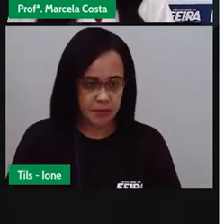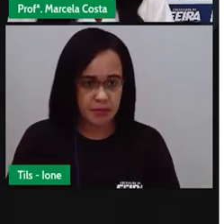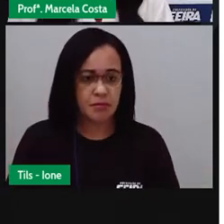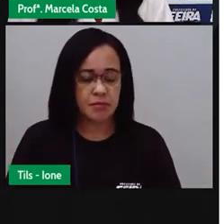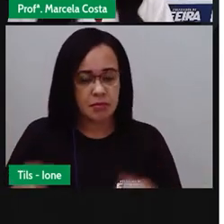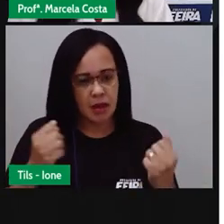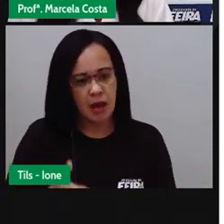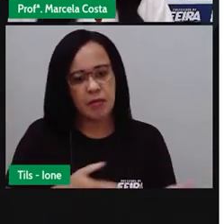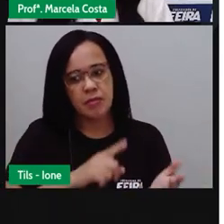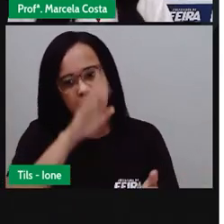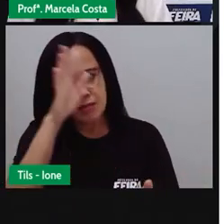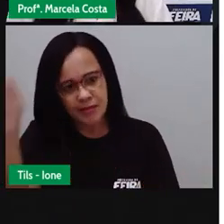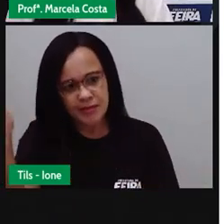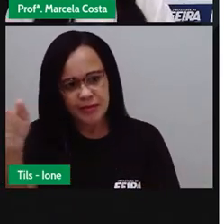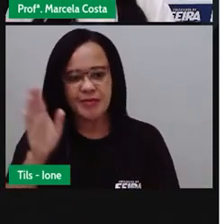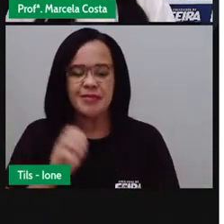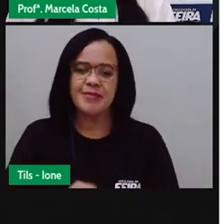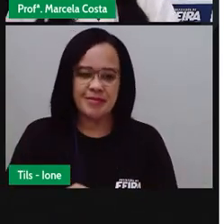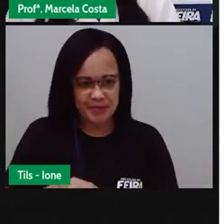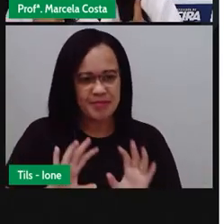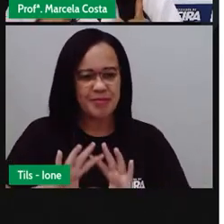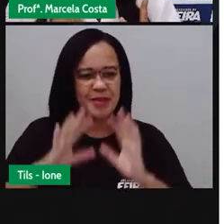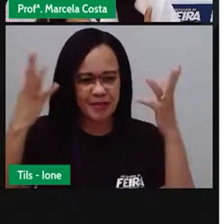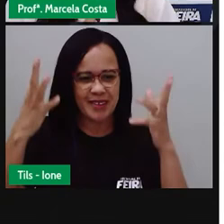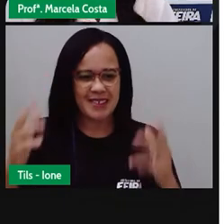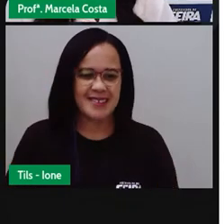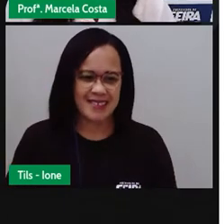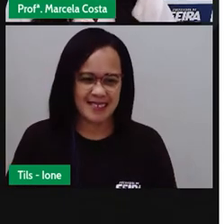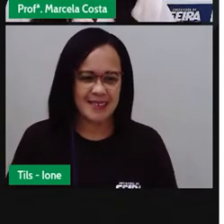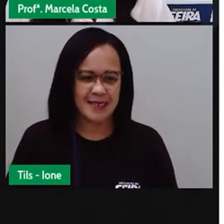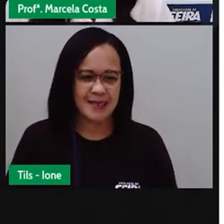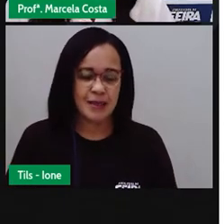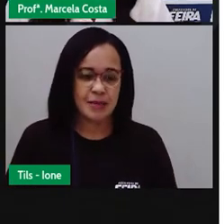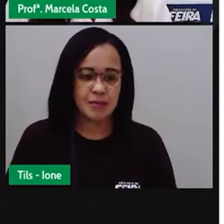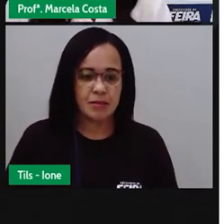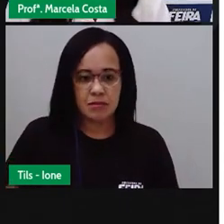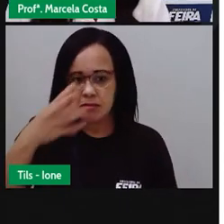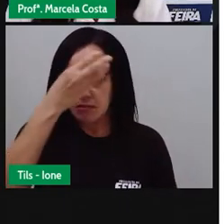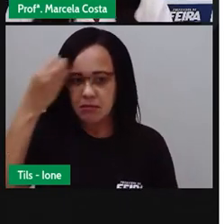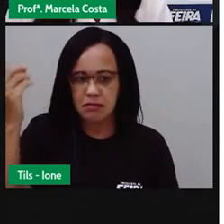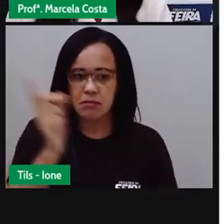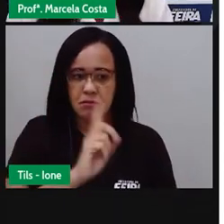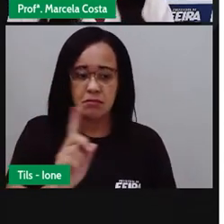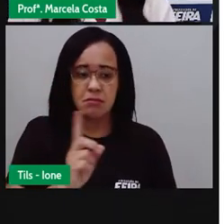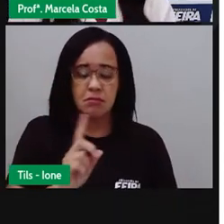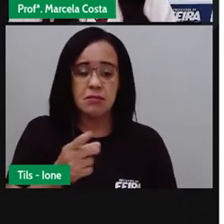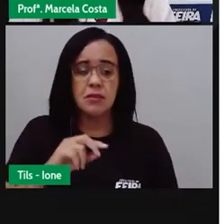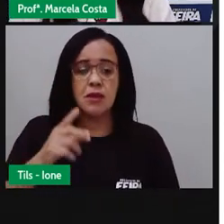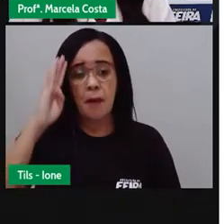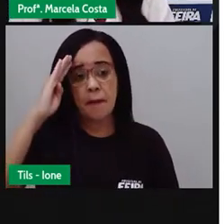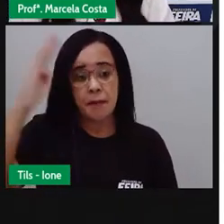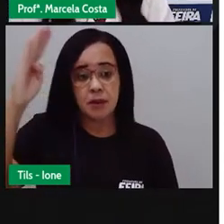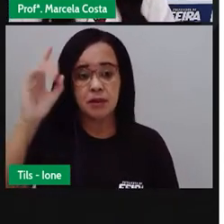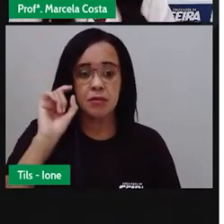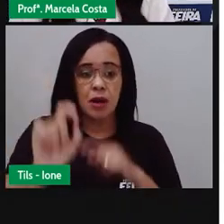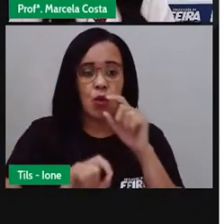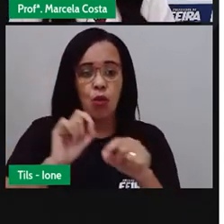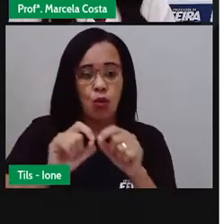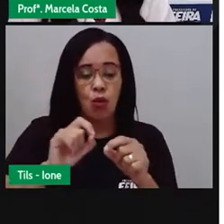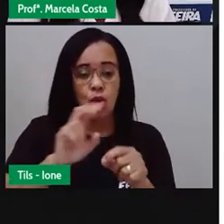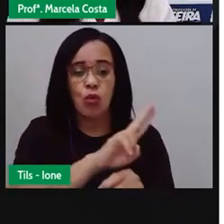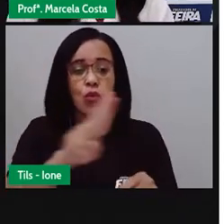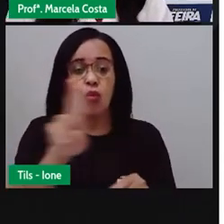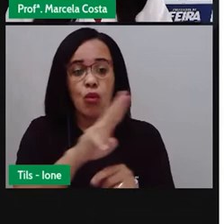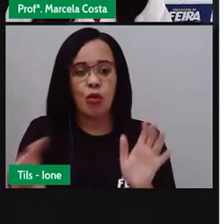evento. E não podemos esquecer de colocar o nome de quem vai receber o convite.